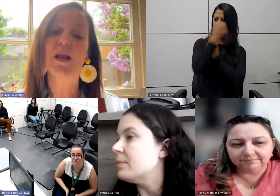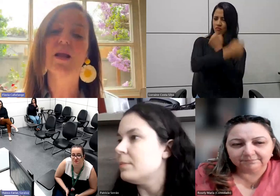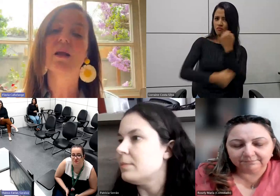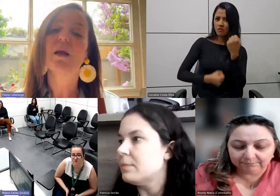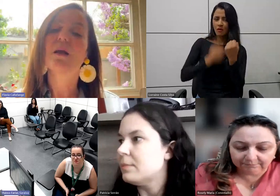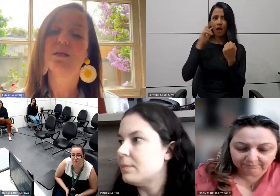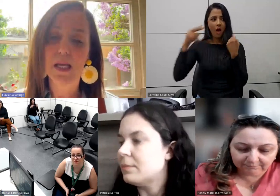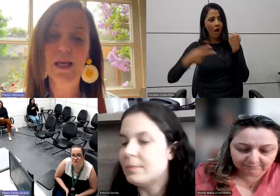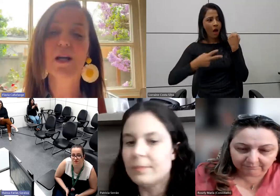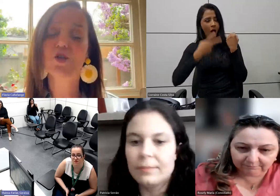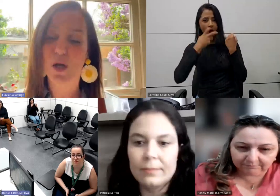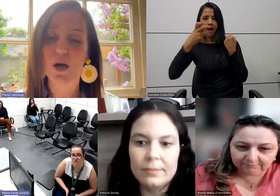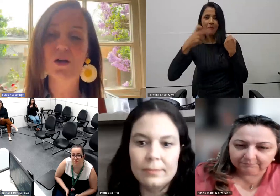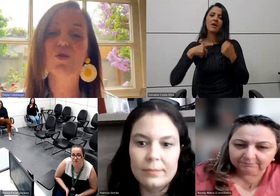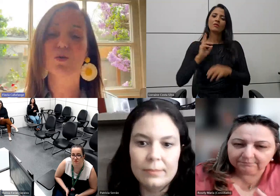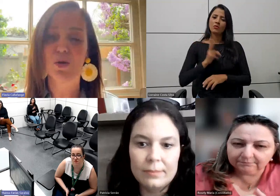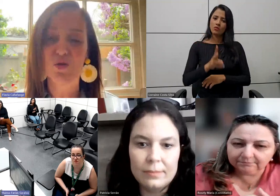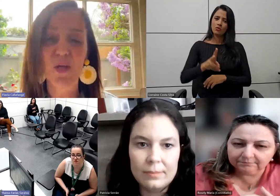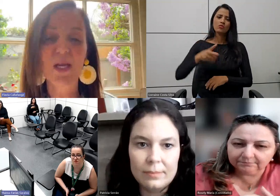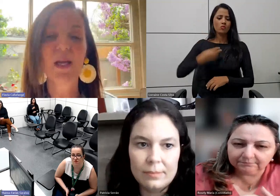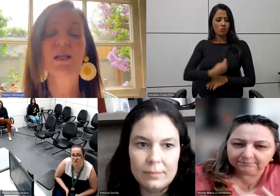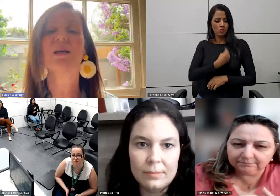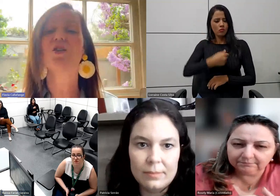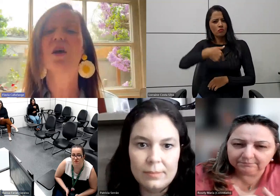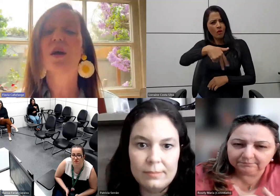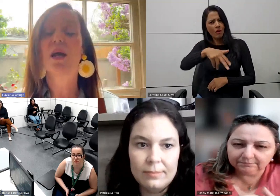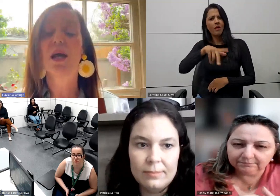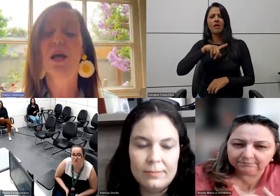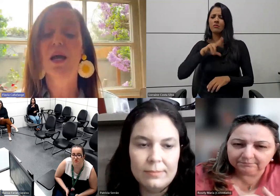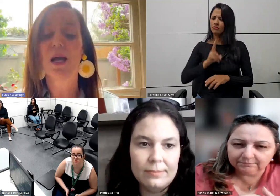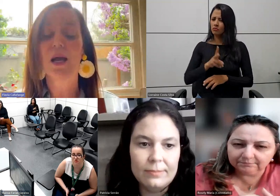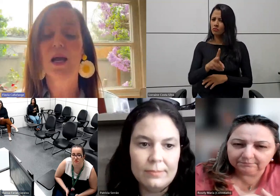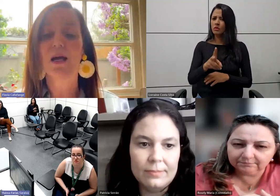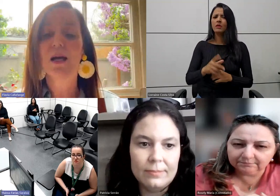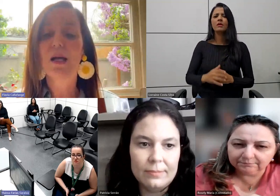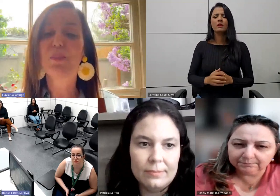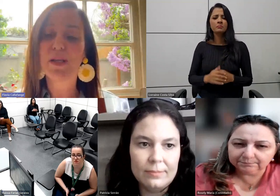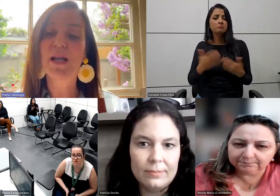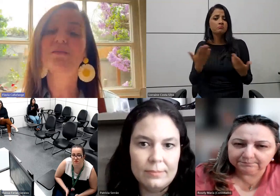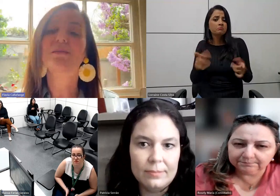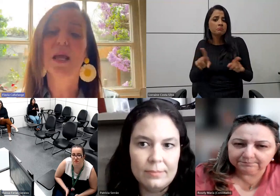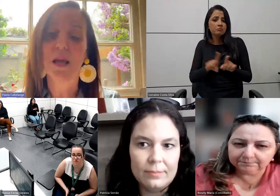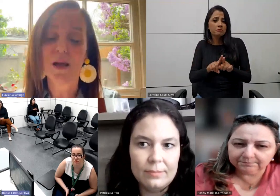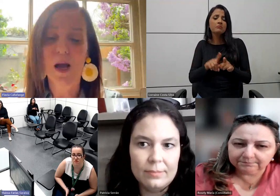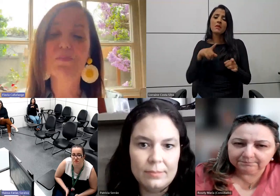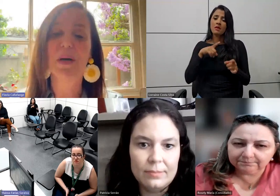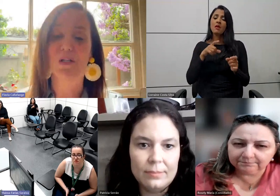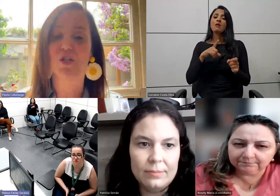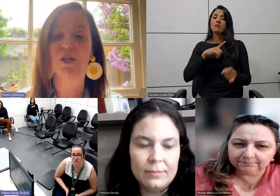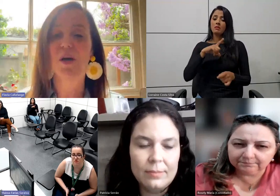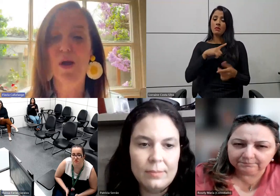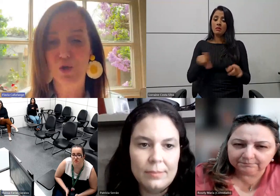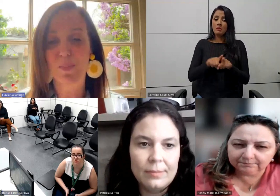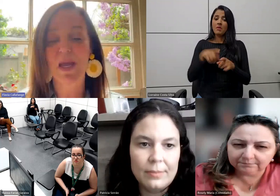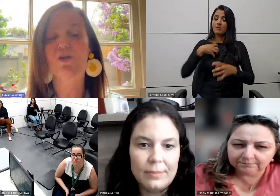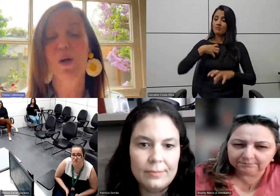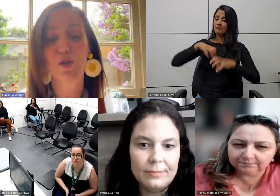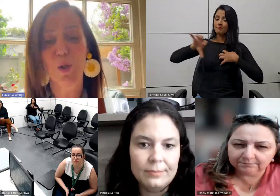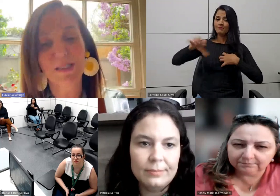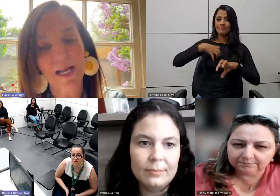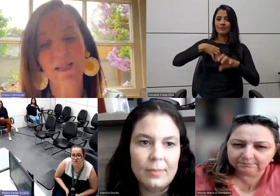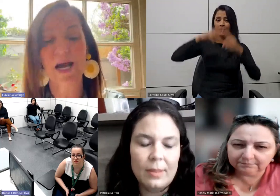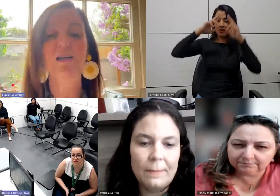para elas poderem seguir adiante com as suas vidas e poderem ter a empatia, o